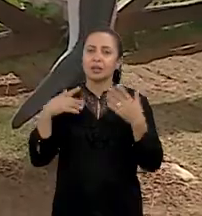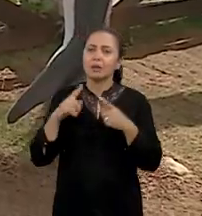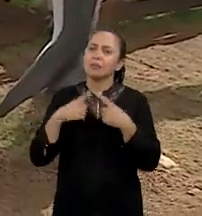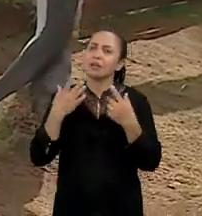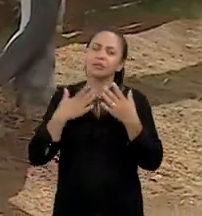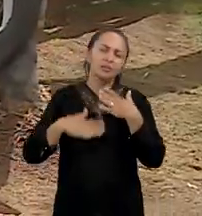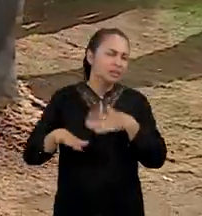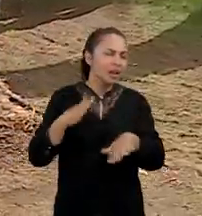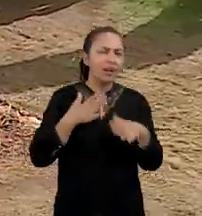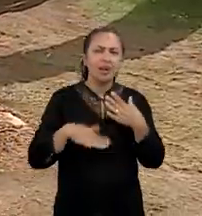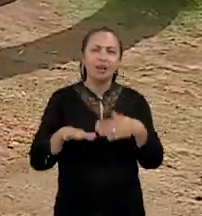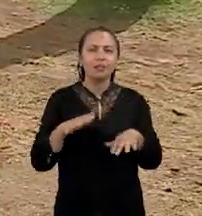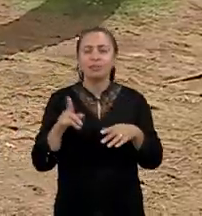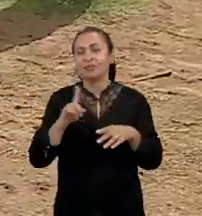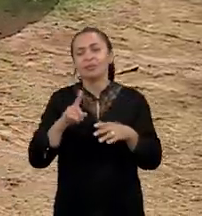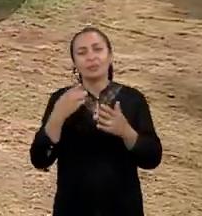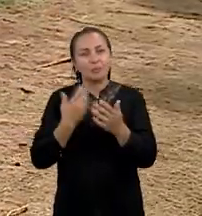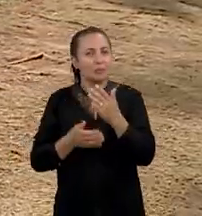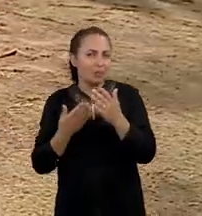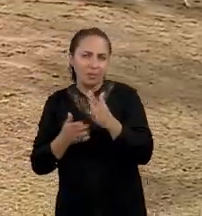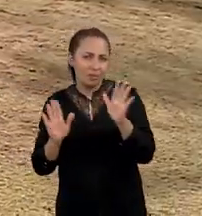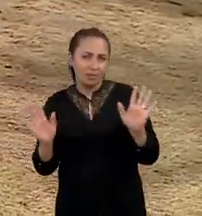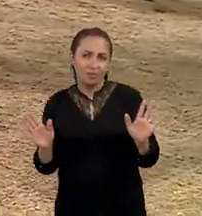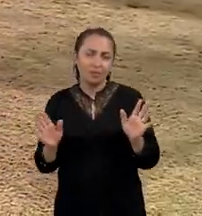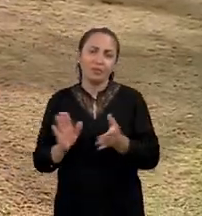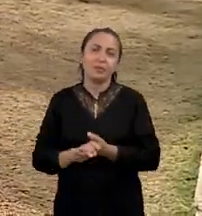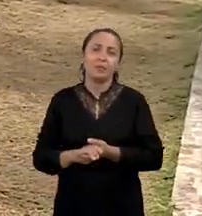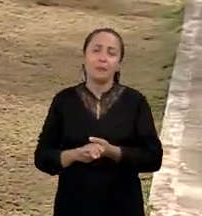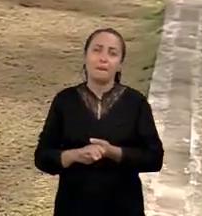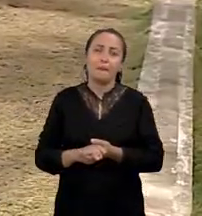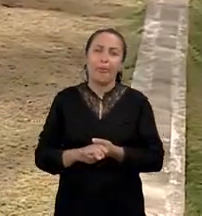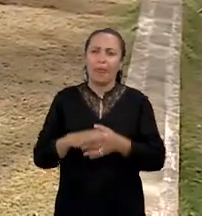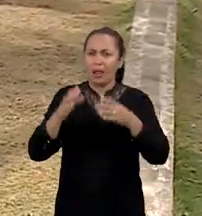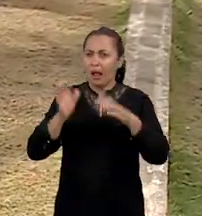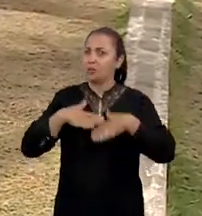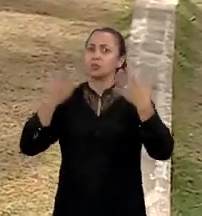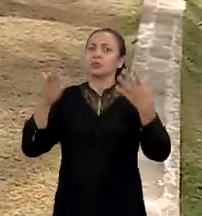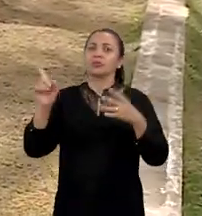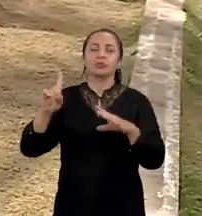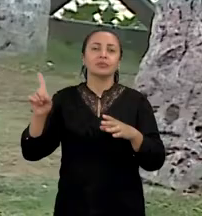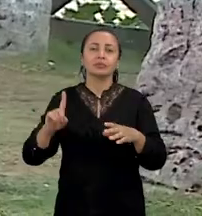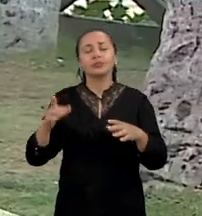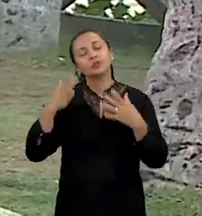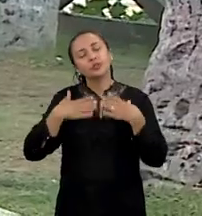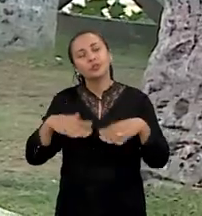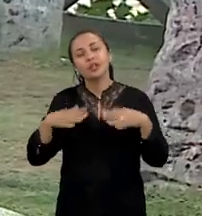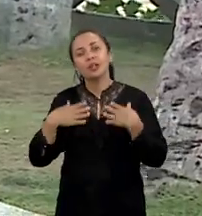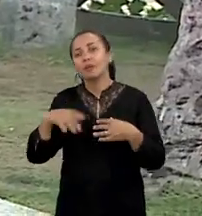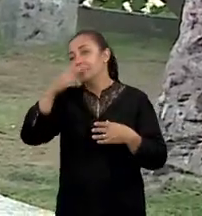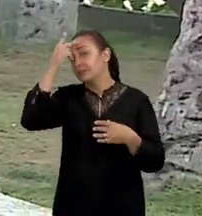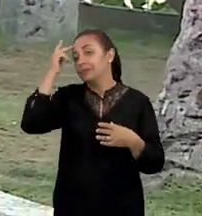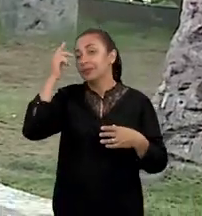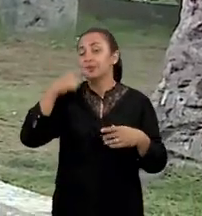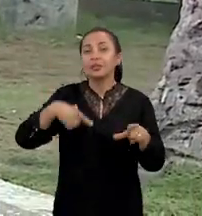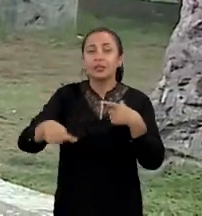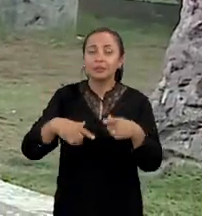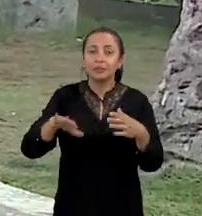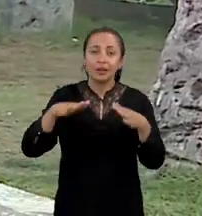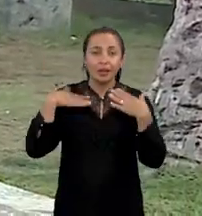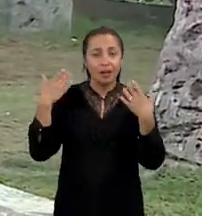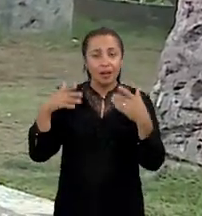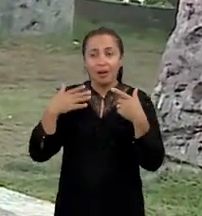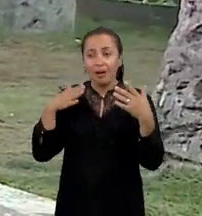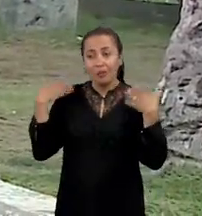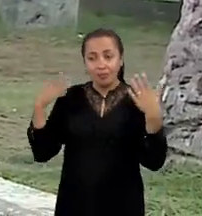com muita tranquilidade, sem prejudicar a atividade. É preciso que os operadores de turismo local, eles